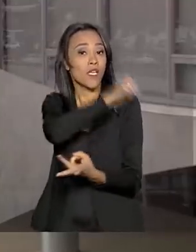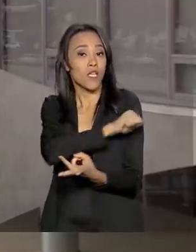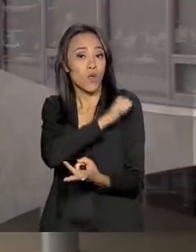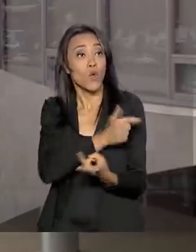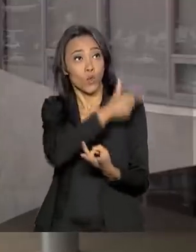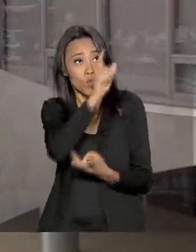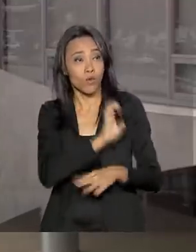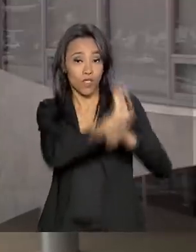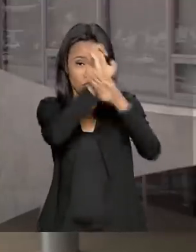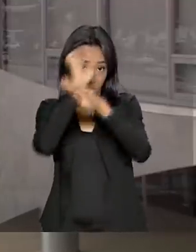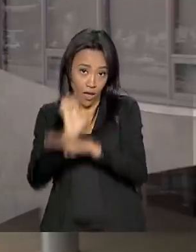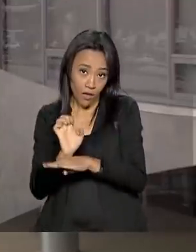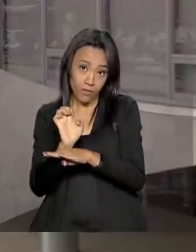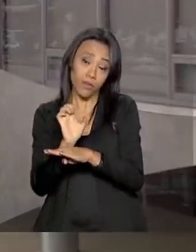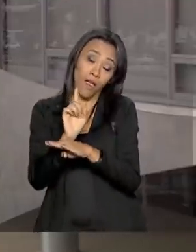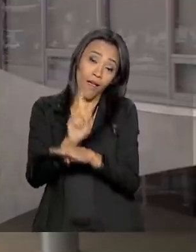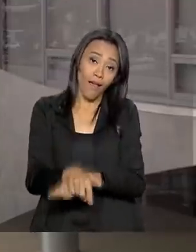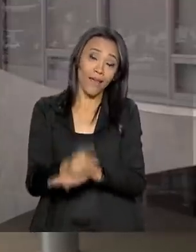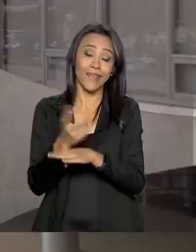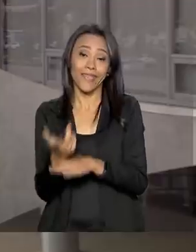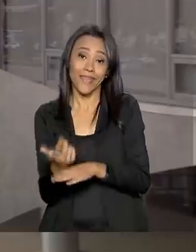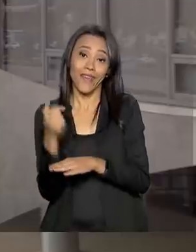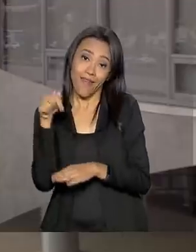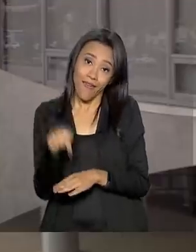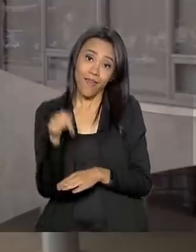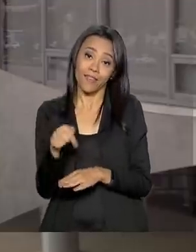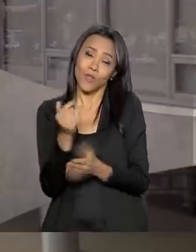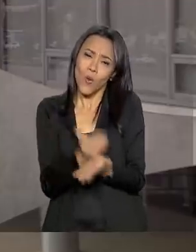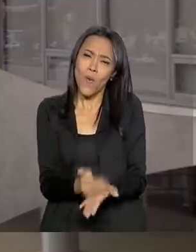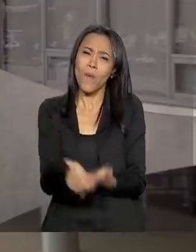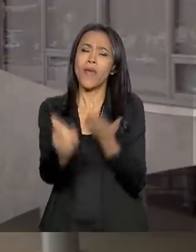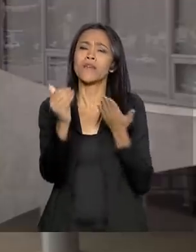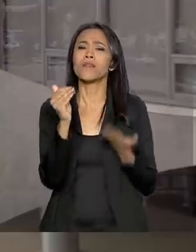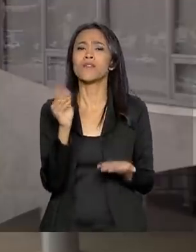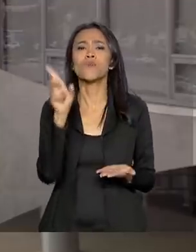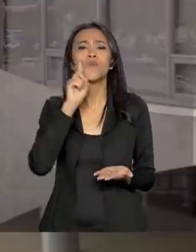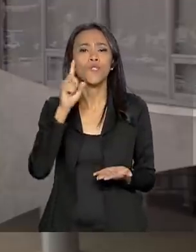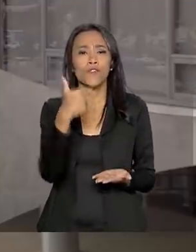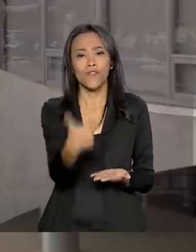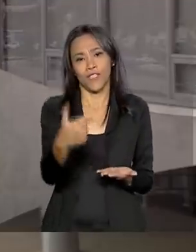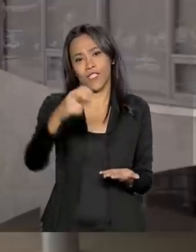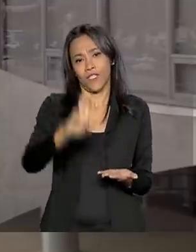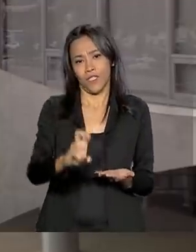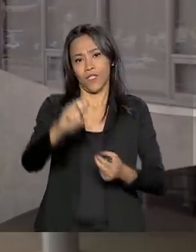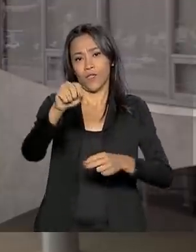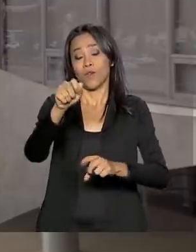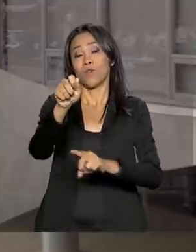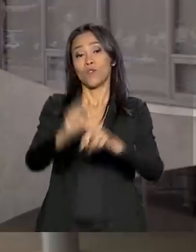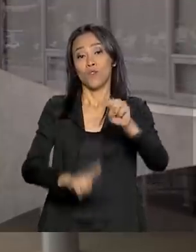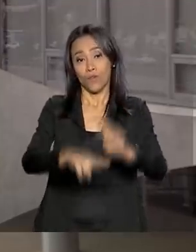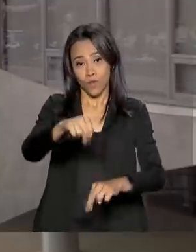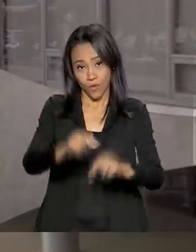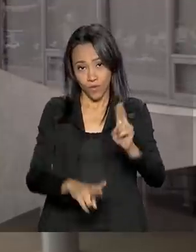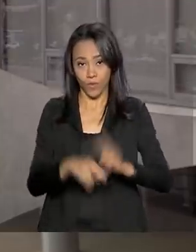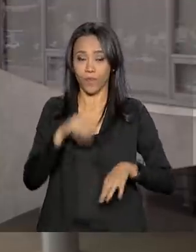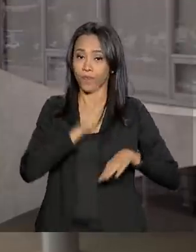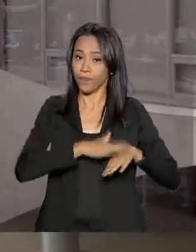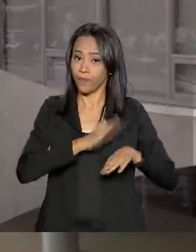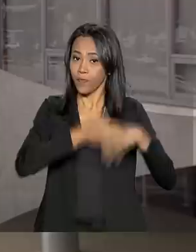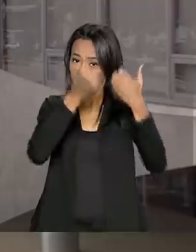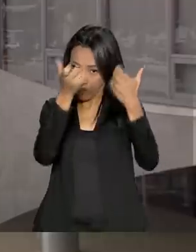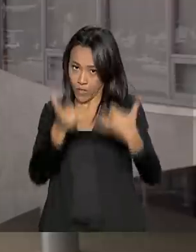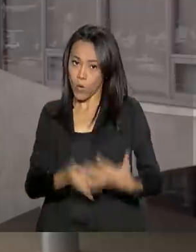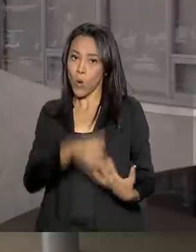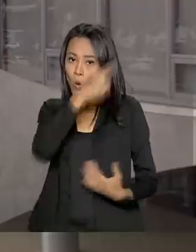demais estados, a previsão é que esse serviço comece no dia 25 de junho. Segundo o ministro Bento